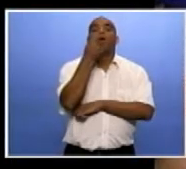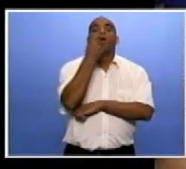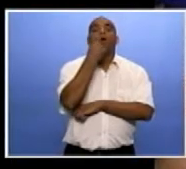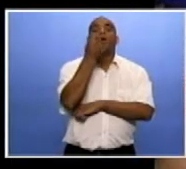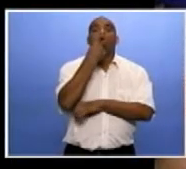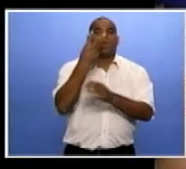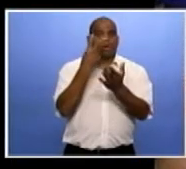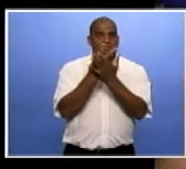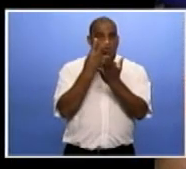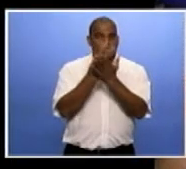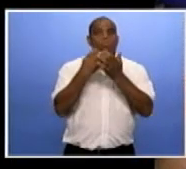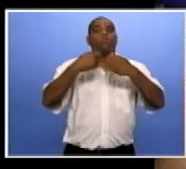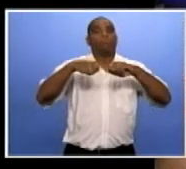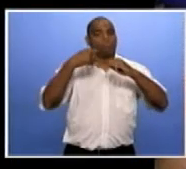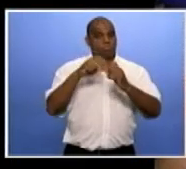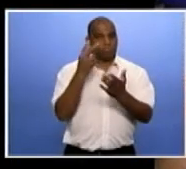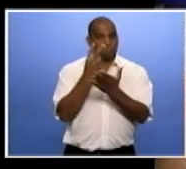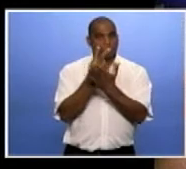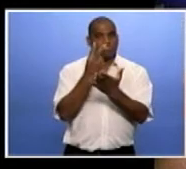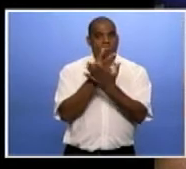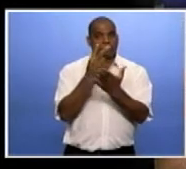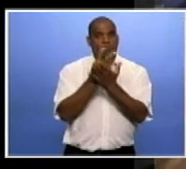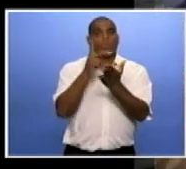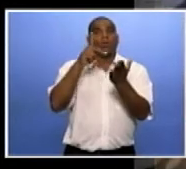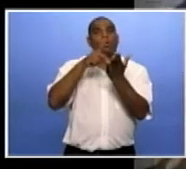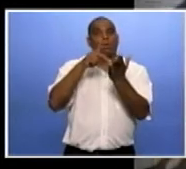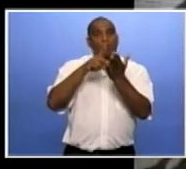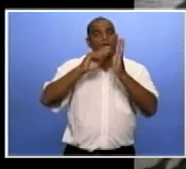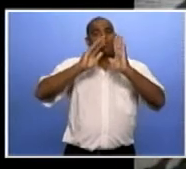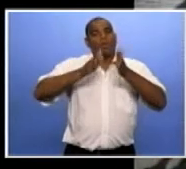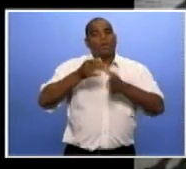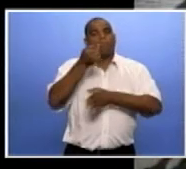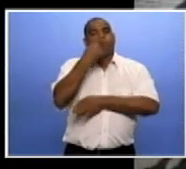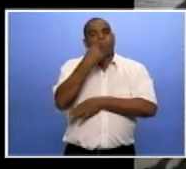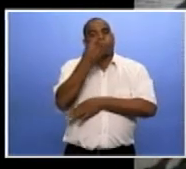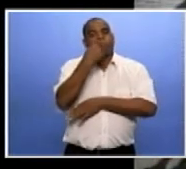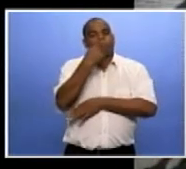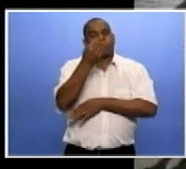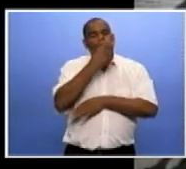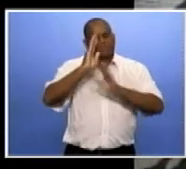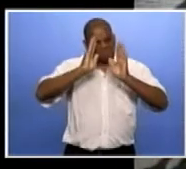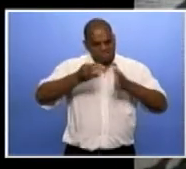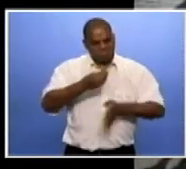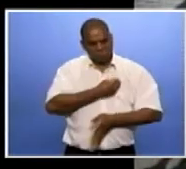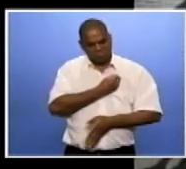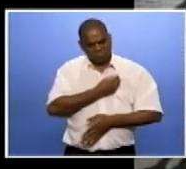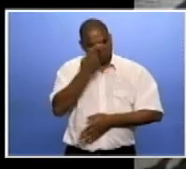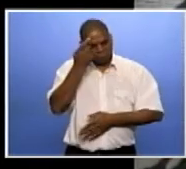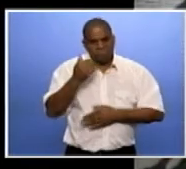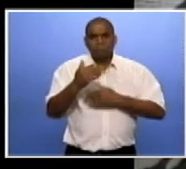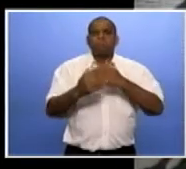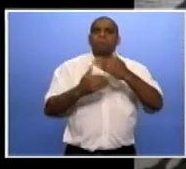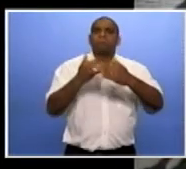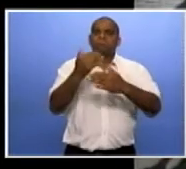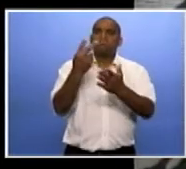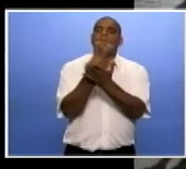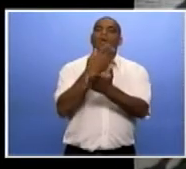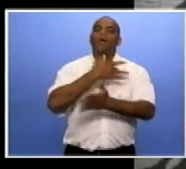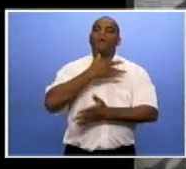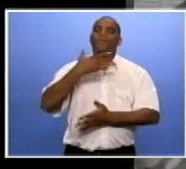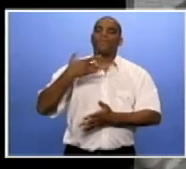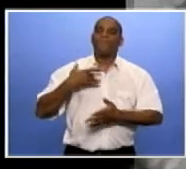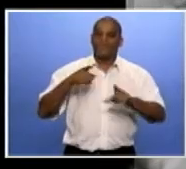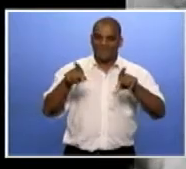antirretrovirais, caso você passe a usá-los. E ter uma vida normal, uma vida saudável. Cuidar de você, evitar